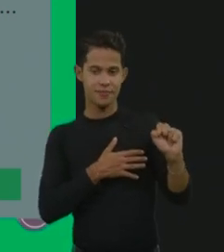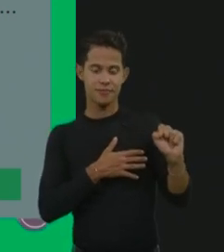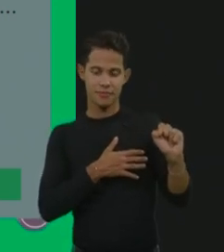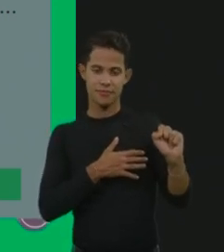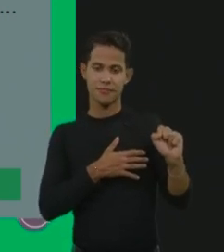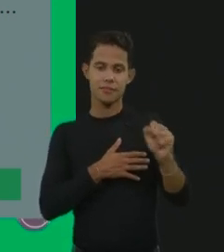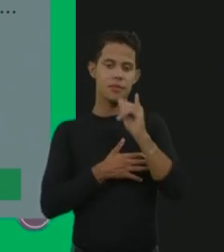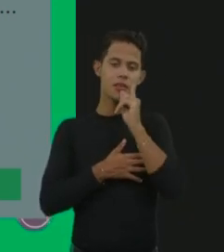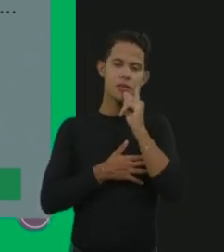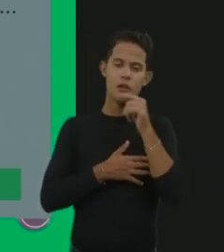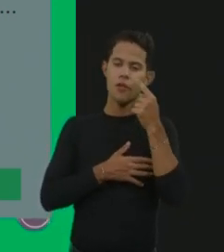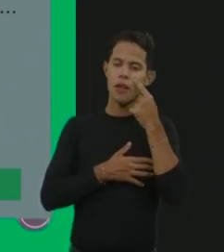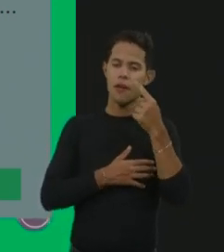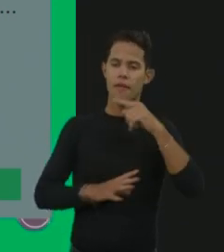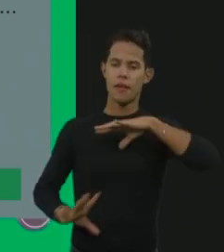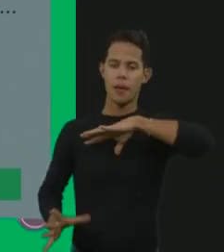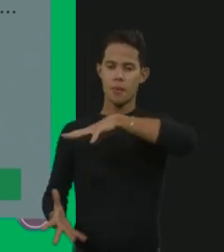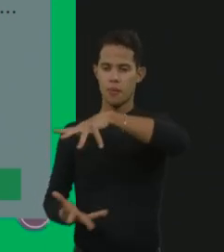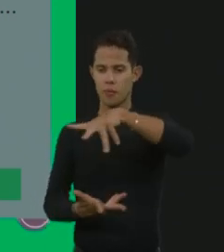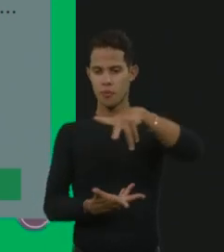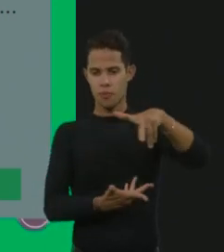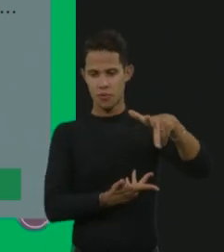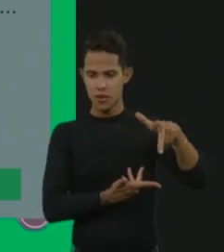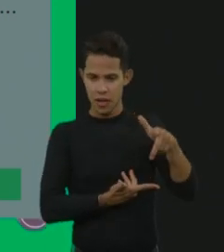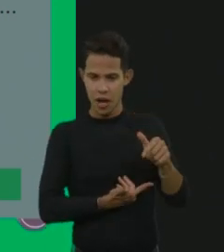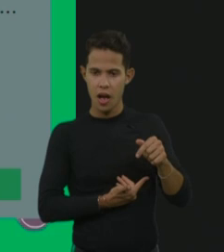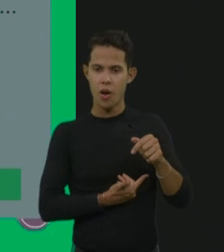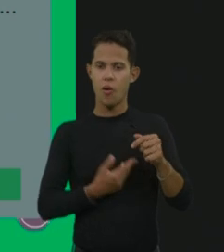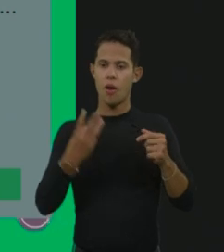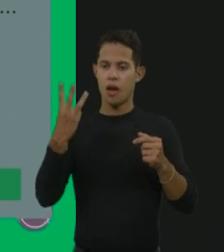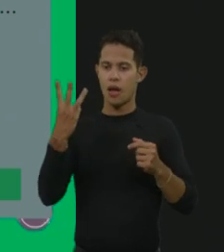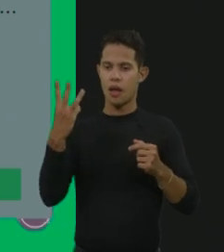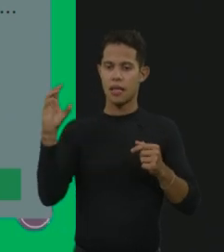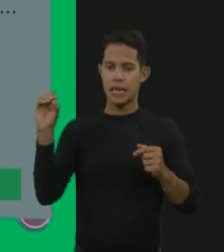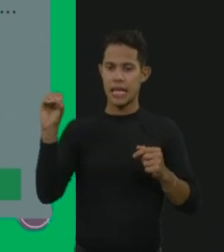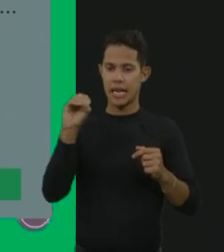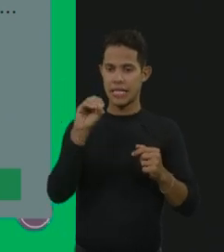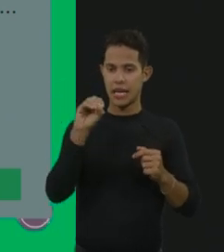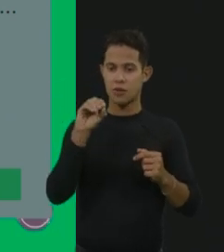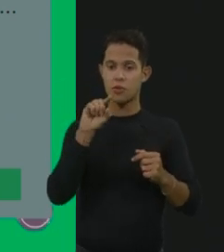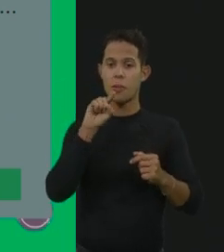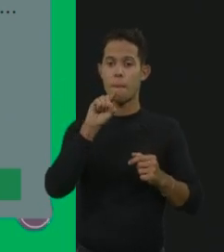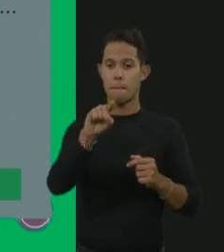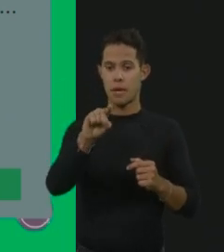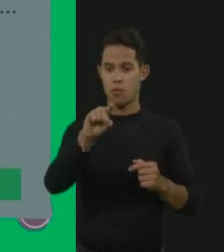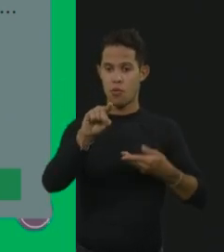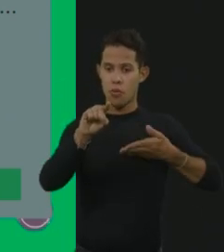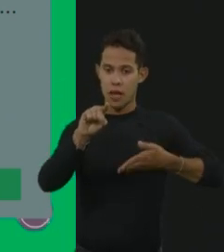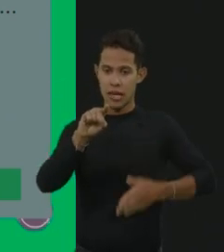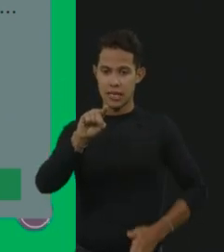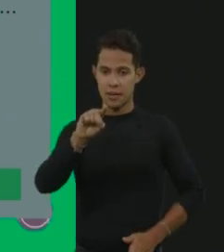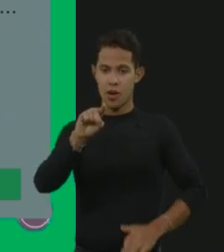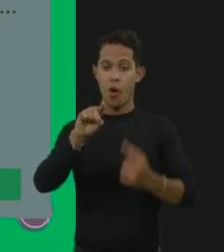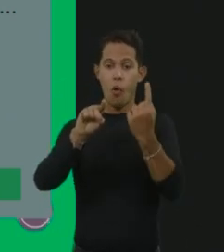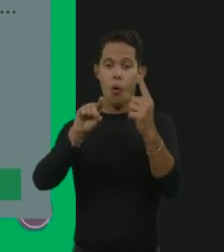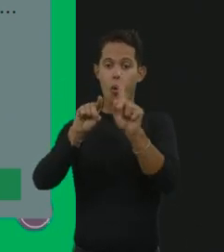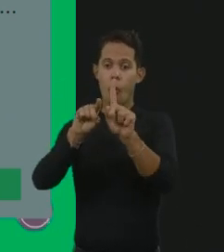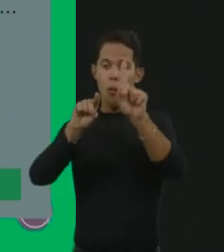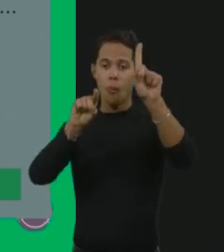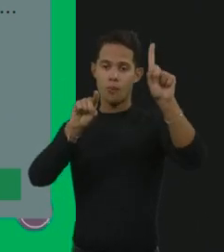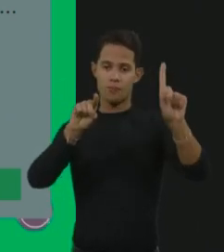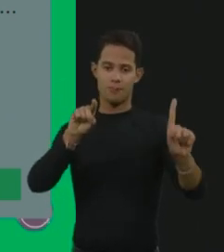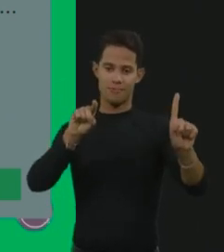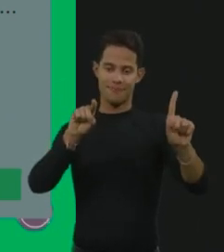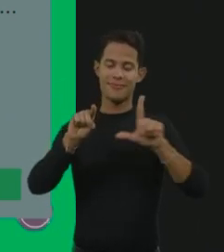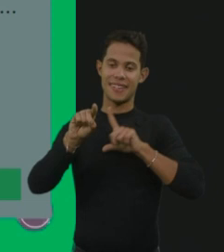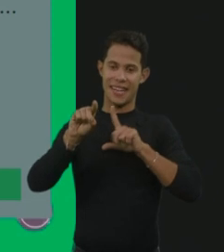gente vai olhar mundialmente, é 1 pra 300 mil nascimentos, quando a gente olha cada uma das mucopolisacaridoses pode ser 1